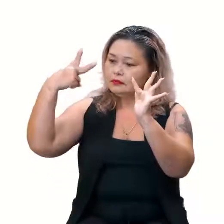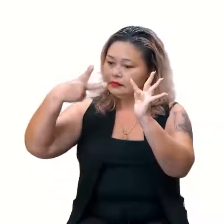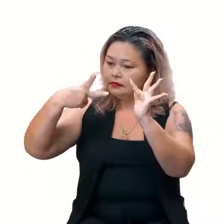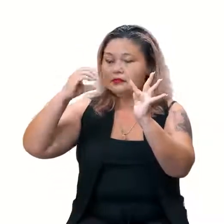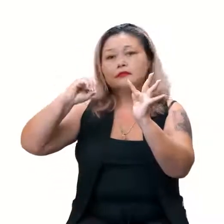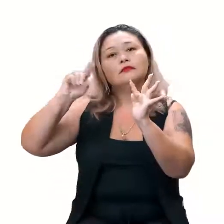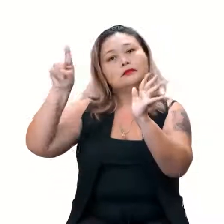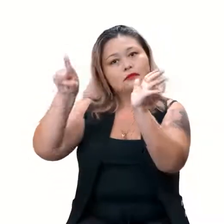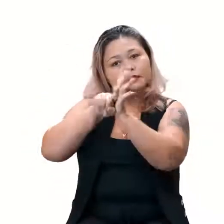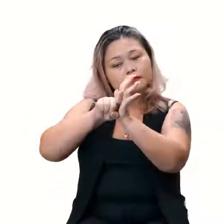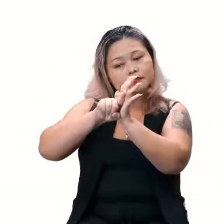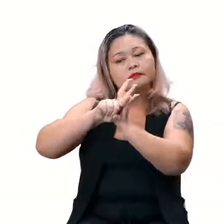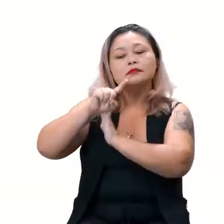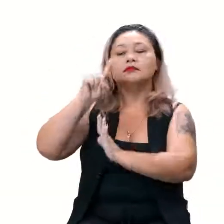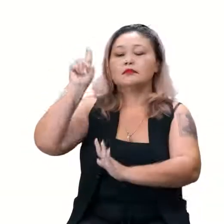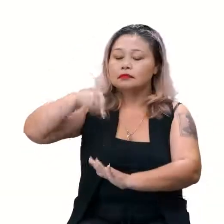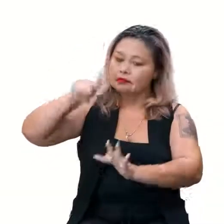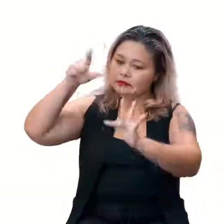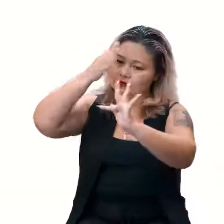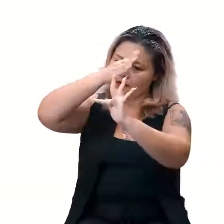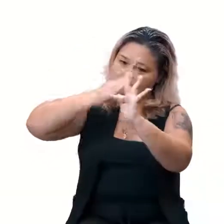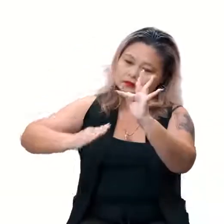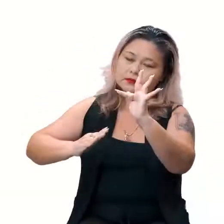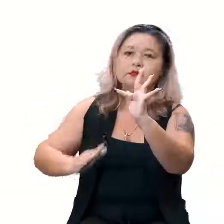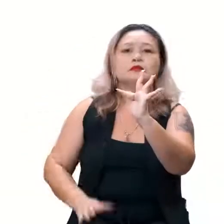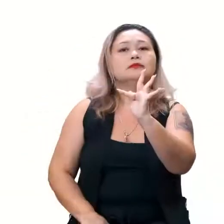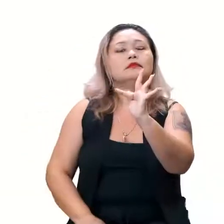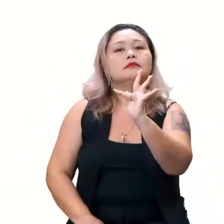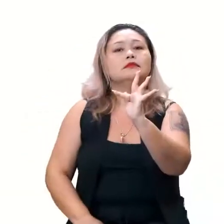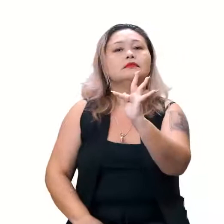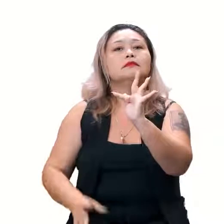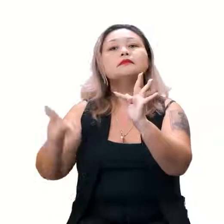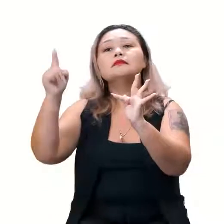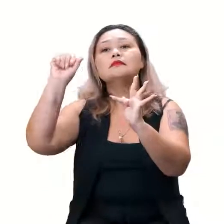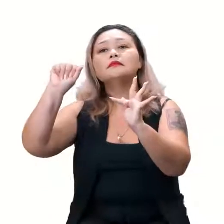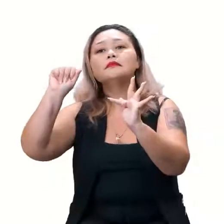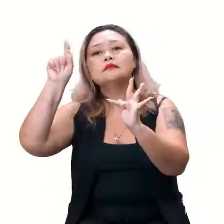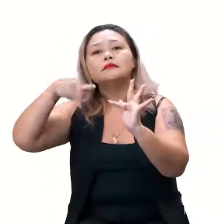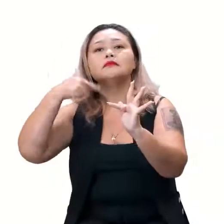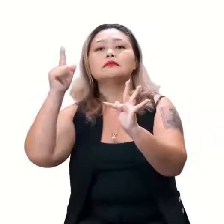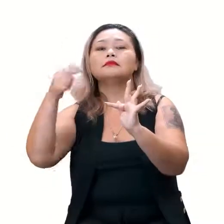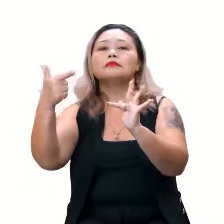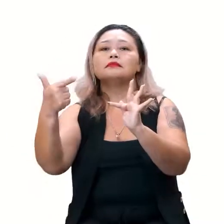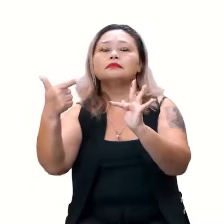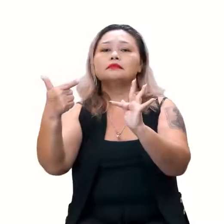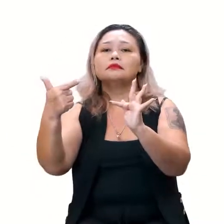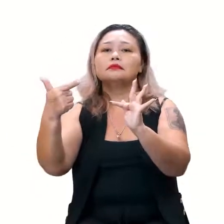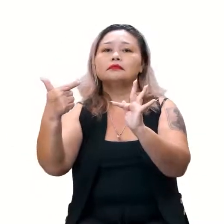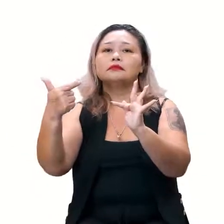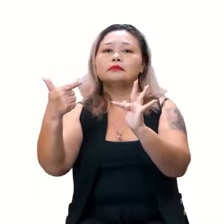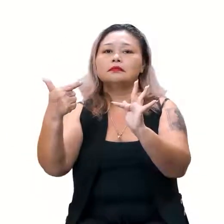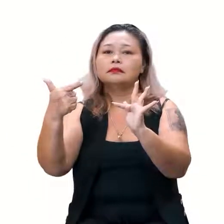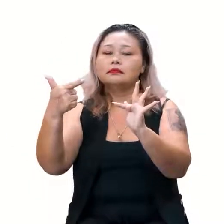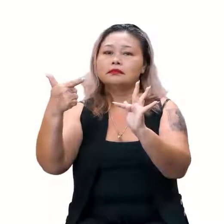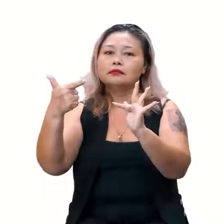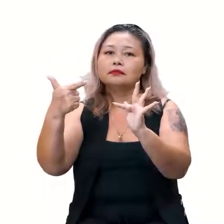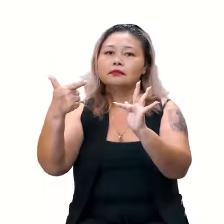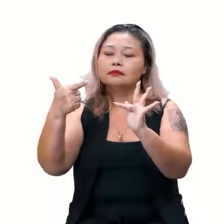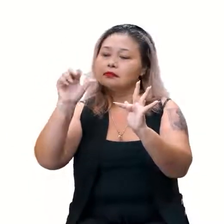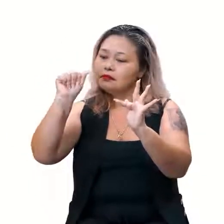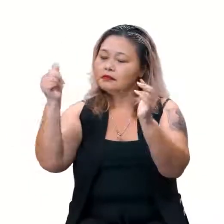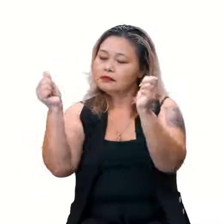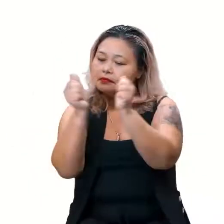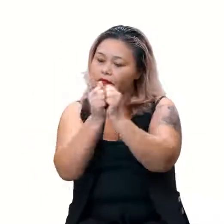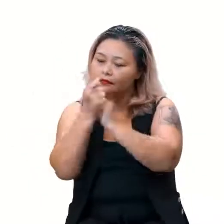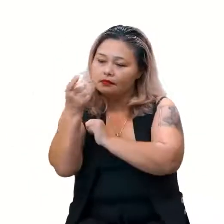Negativo. Então, ela é decrescente. Decrescente. Agora, quem é o A aqui? O A é 2. Lembrando que o A é sempre quem fica grudadinho